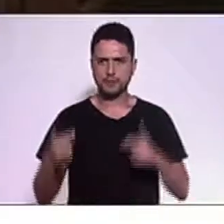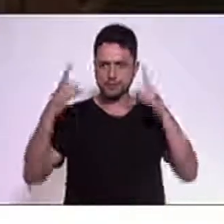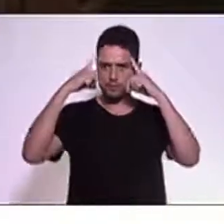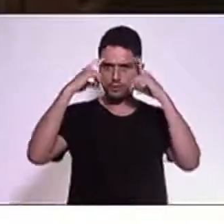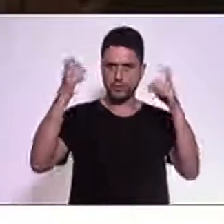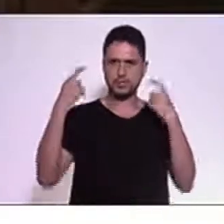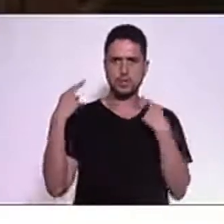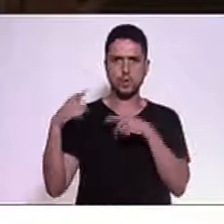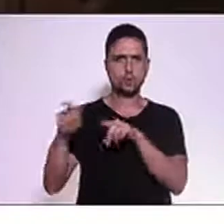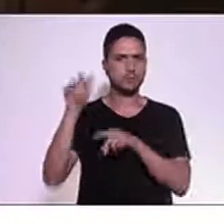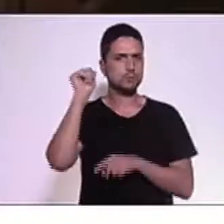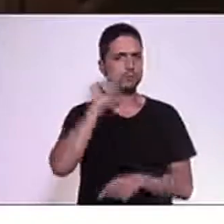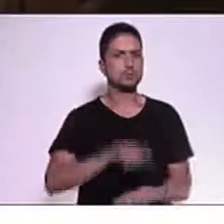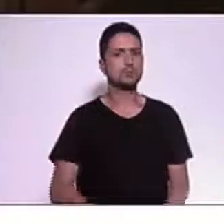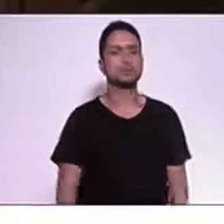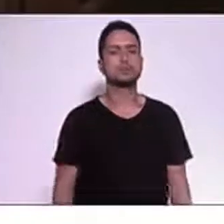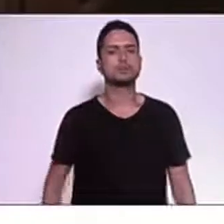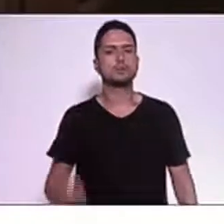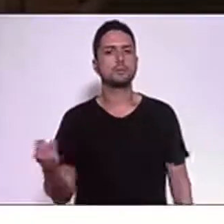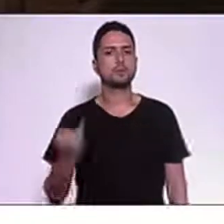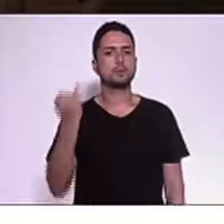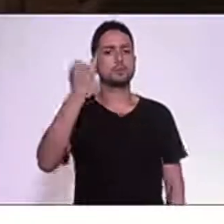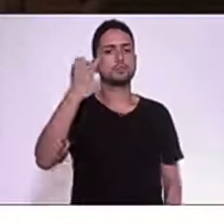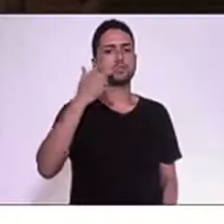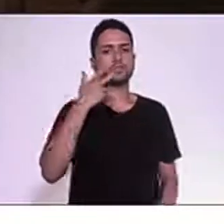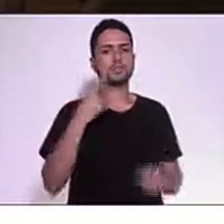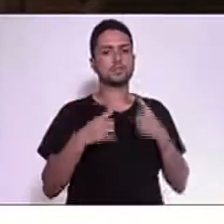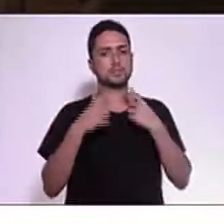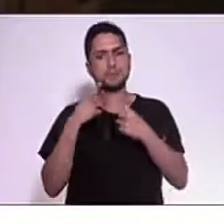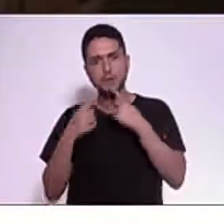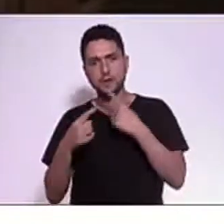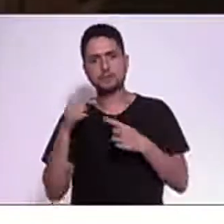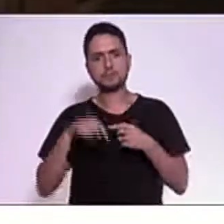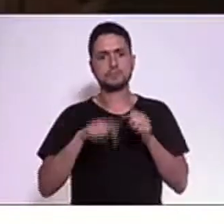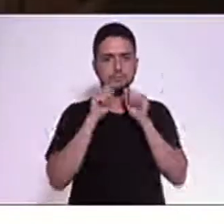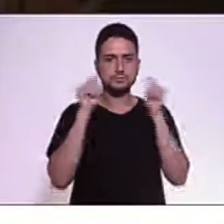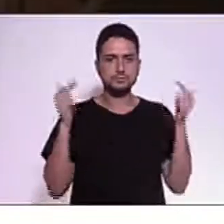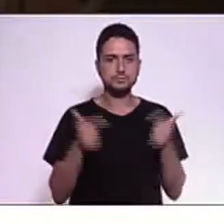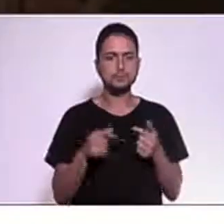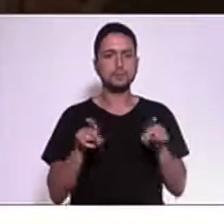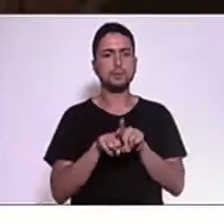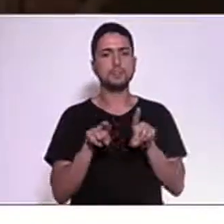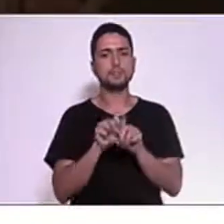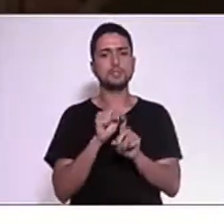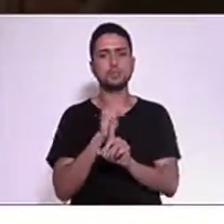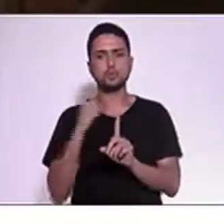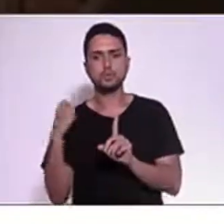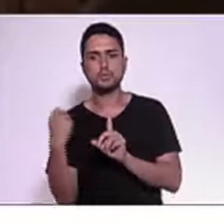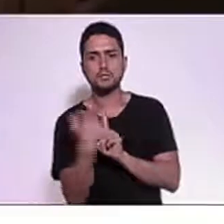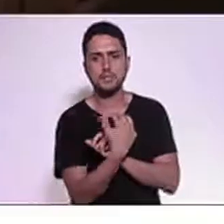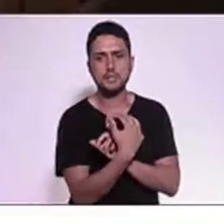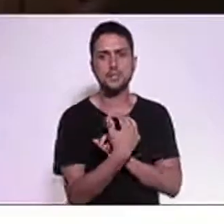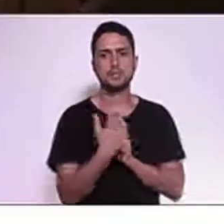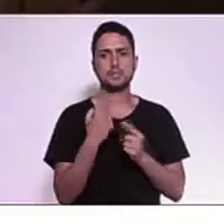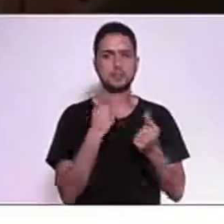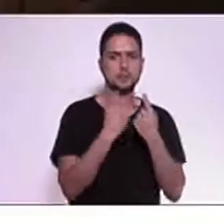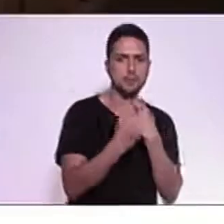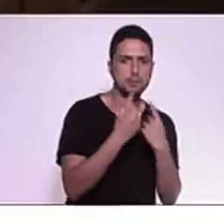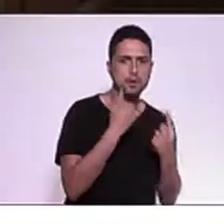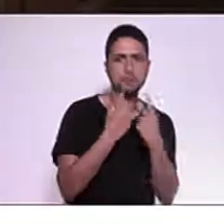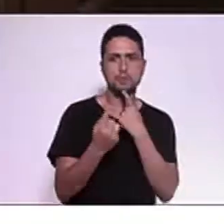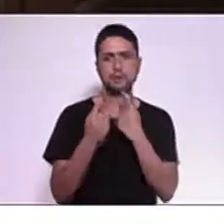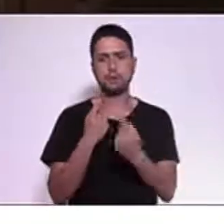Então, é importante que a gente faça o debate nessa casa, mas que a gente faça um debate na sociedade sobre essas violências